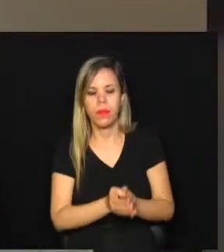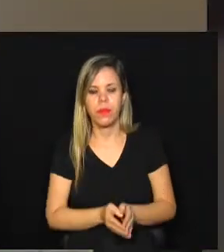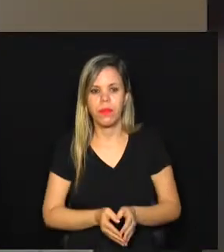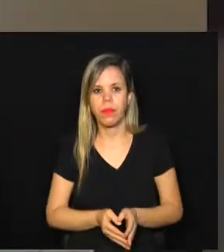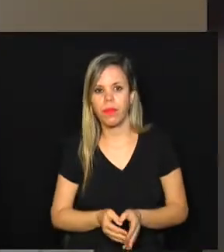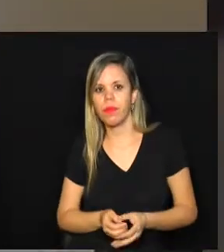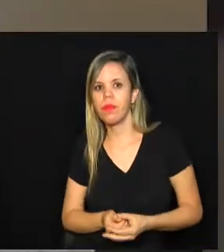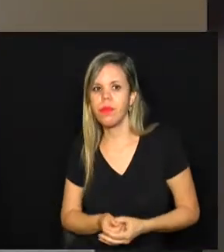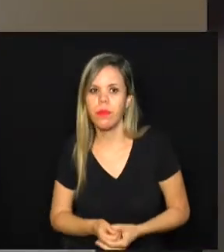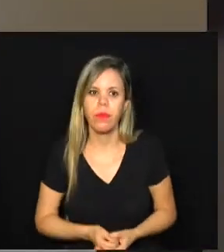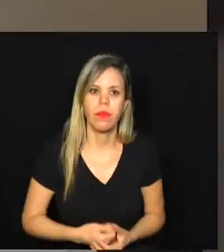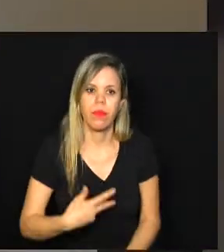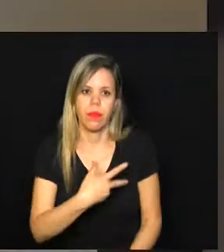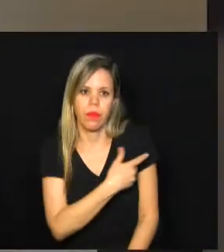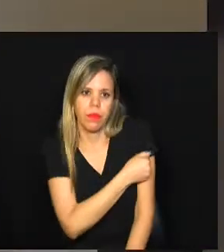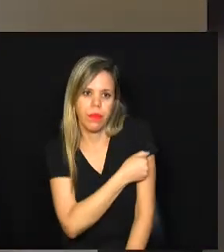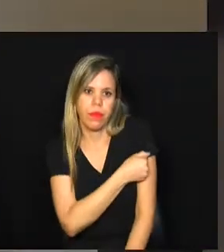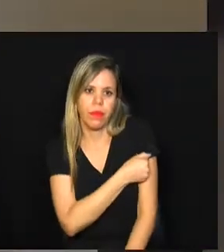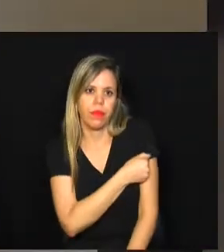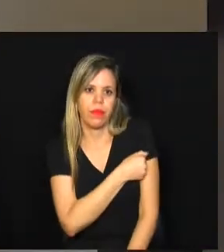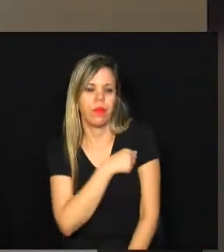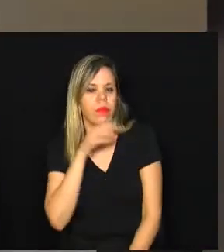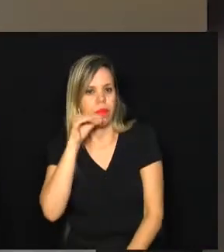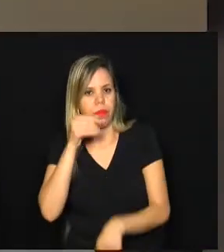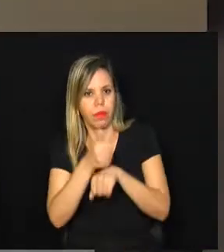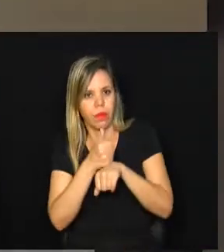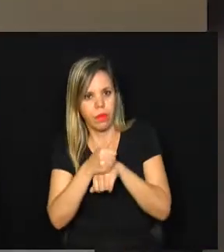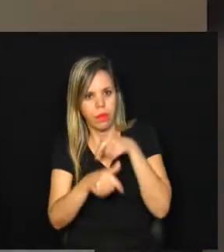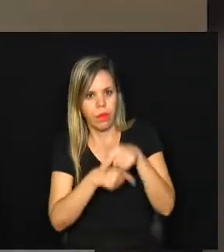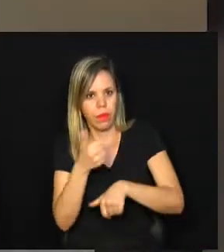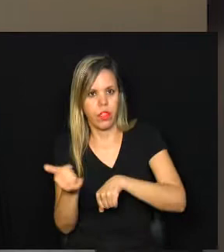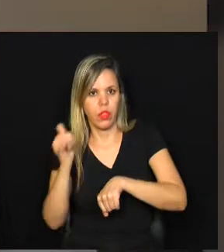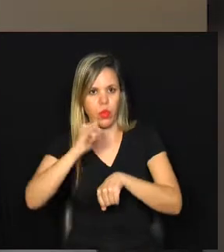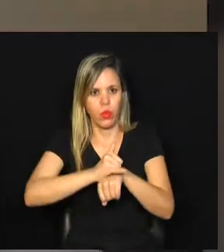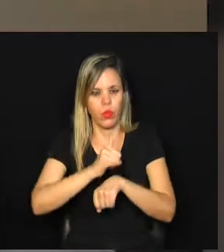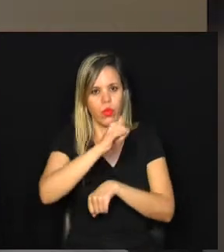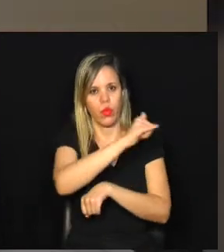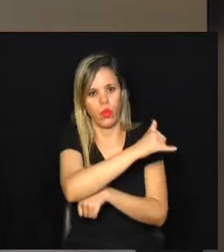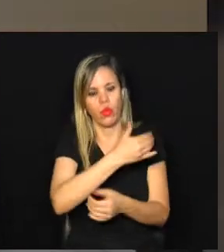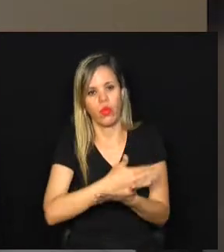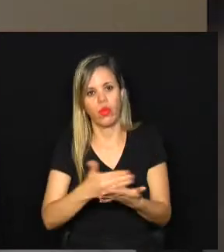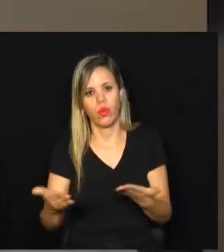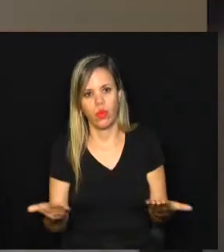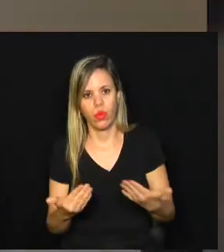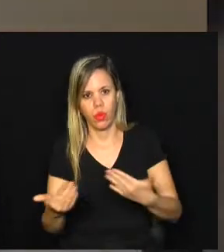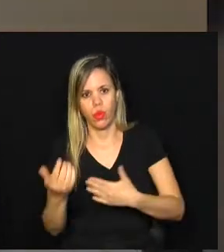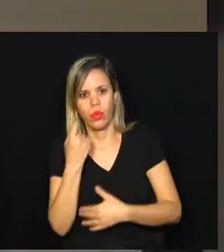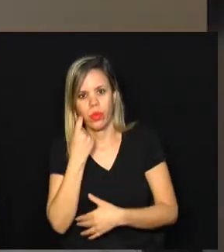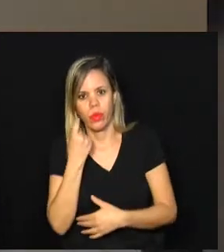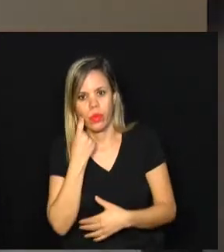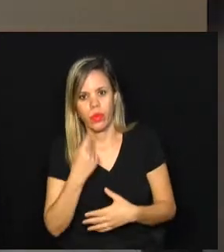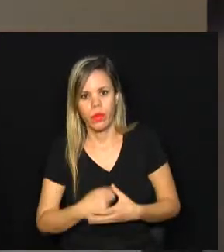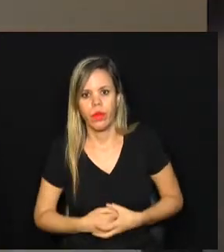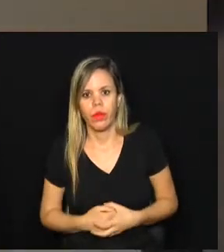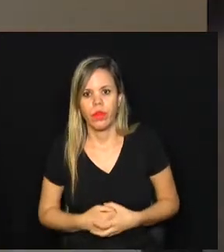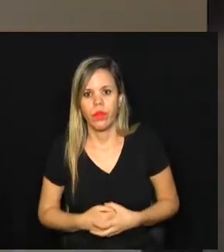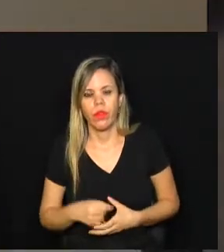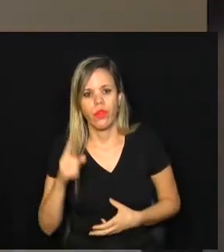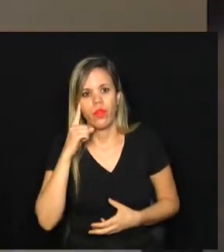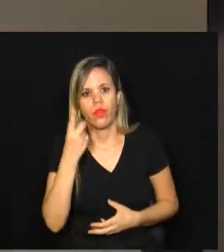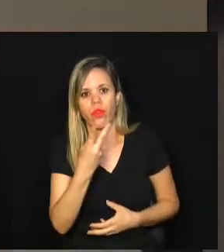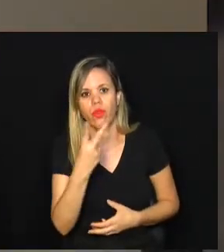A vacinação dos trabalhadores aeroviários começa nesta sexta-feira, dia